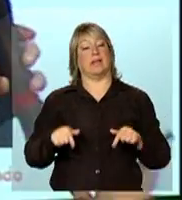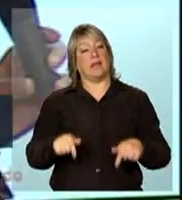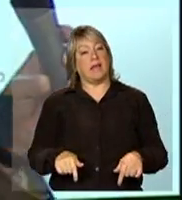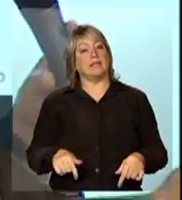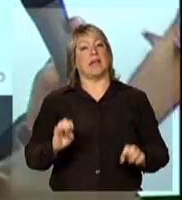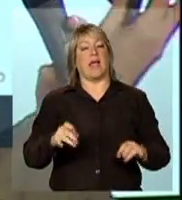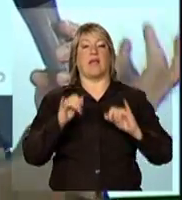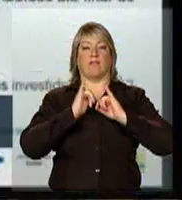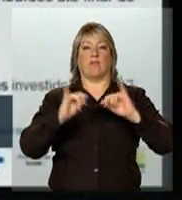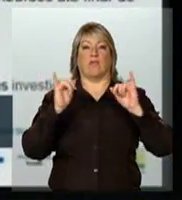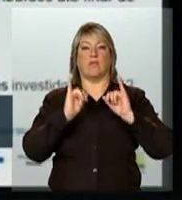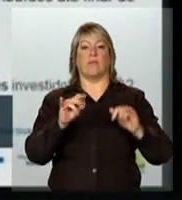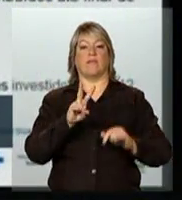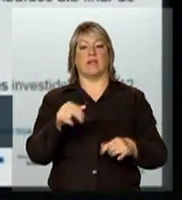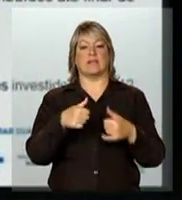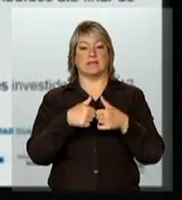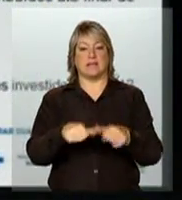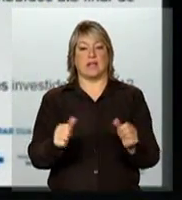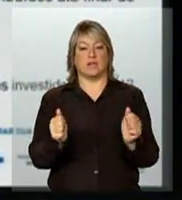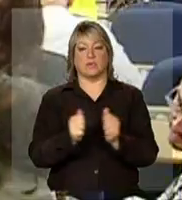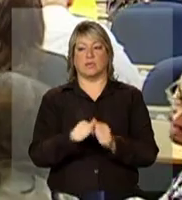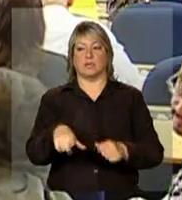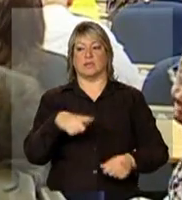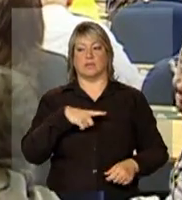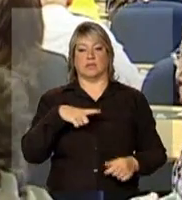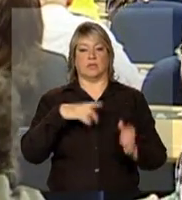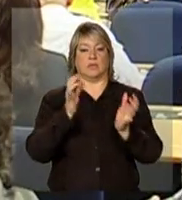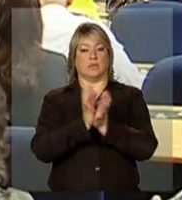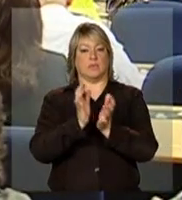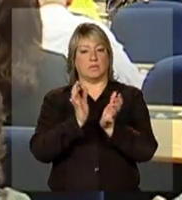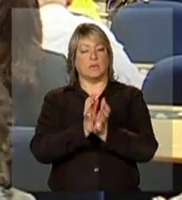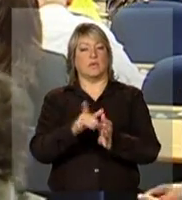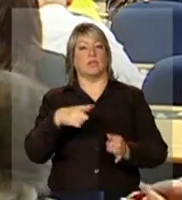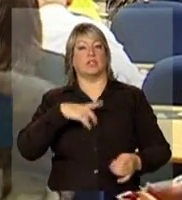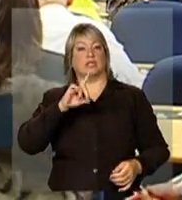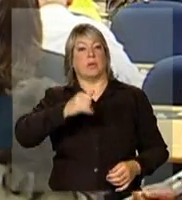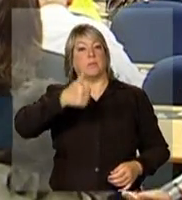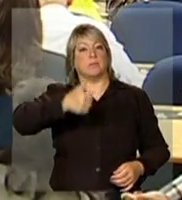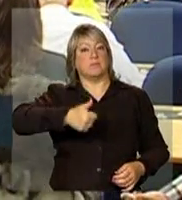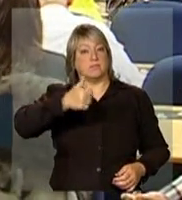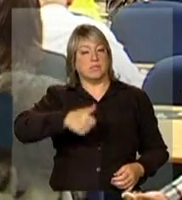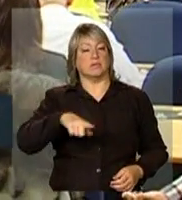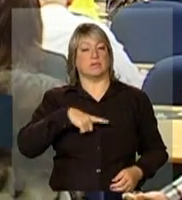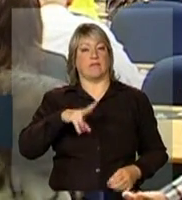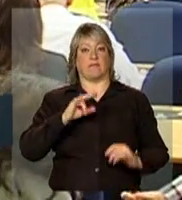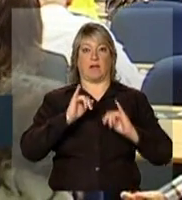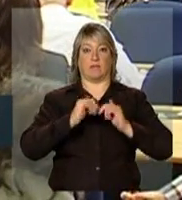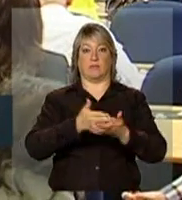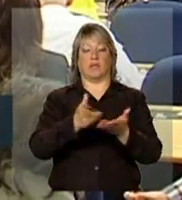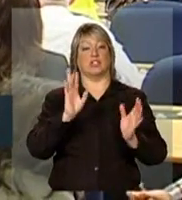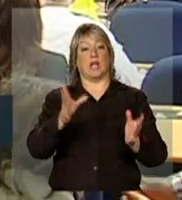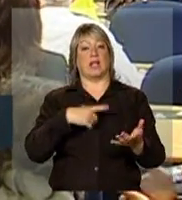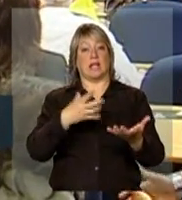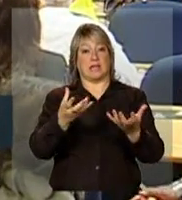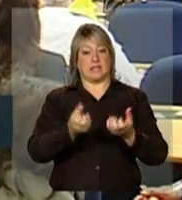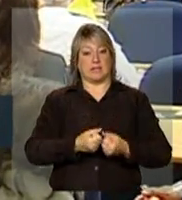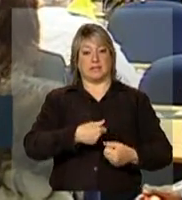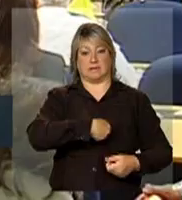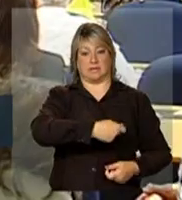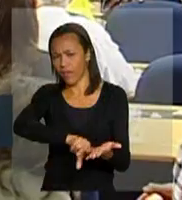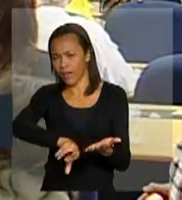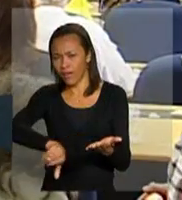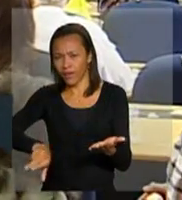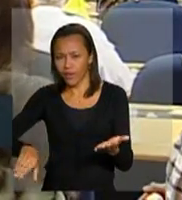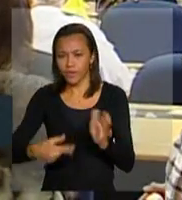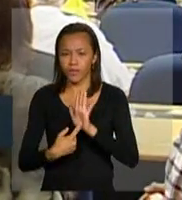esse, esses dados vão estar sendo divulgados no dia 1º, de maneira, vocês já estão recebendo no release vários deles